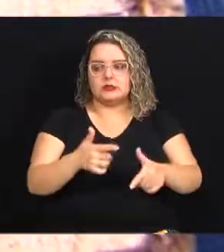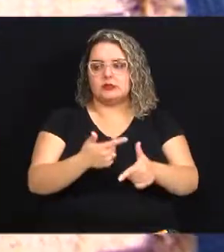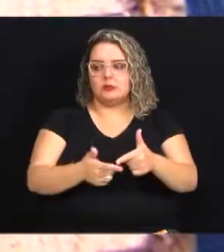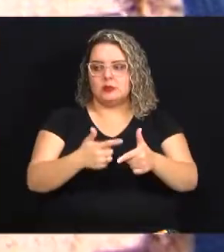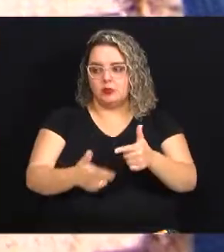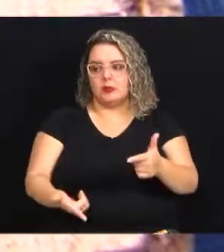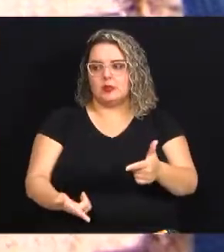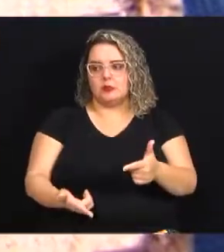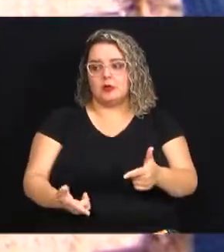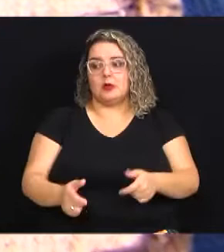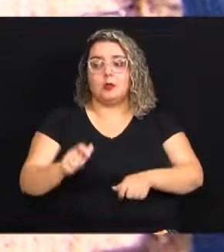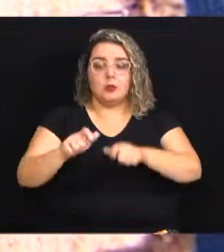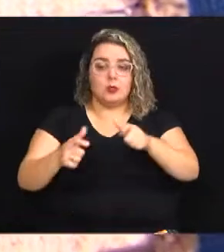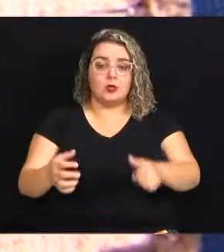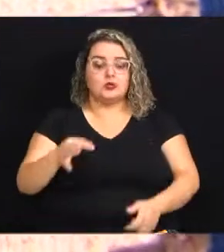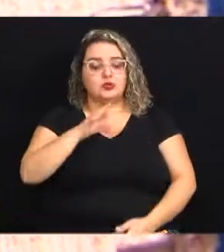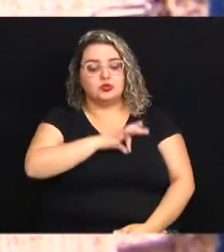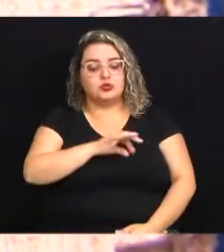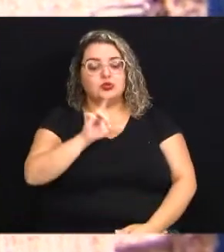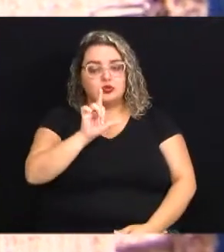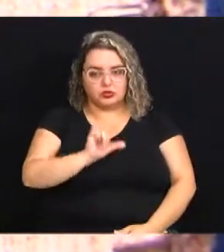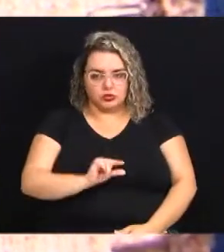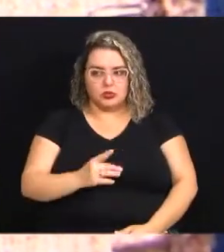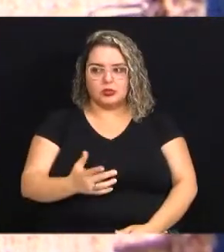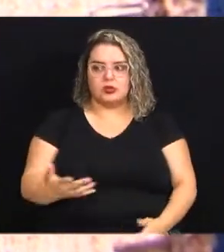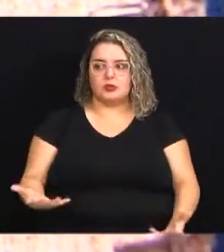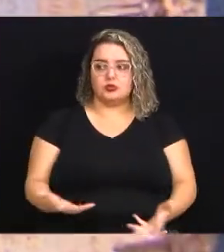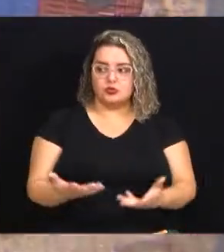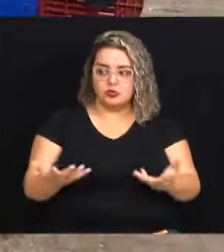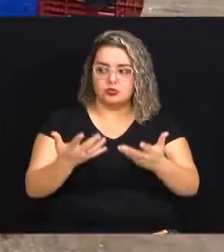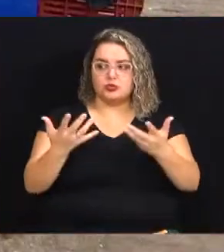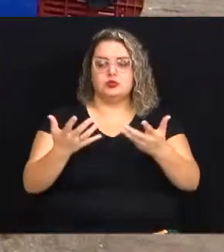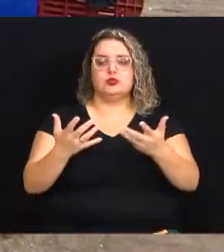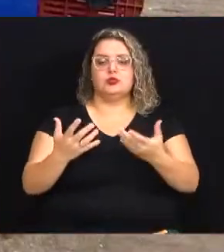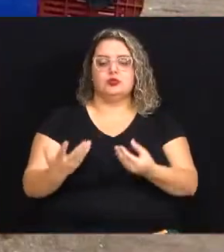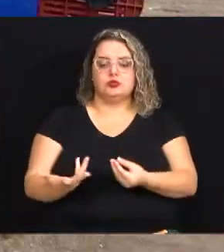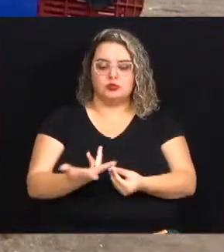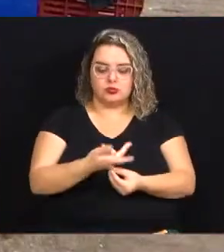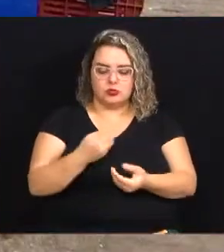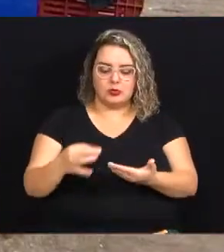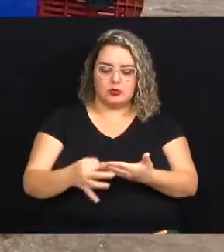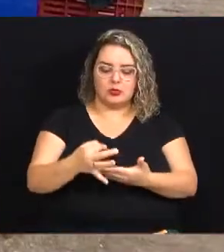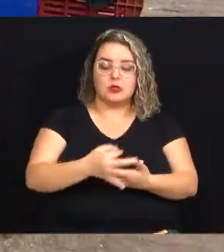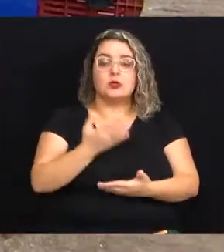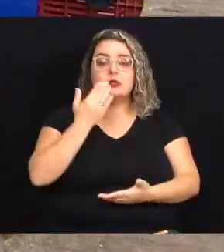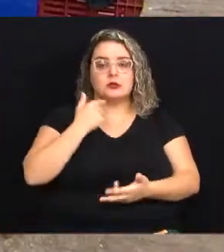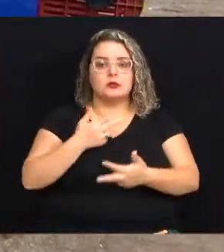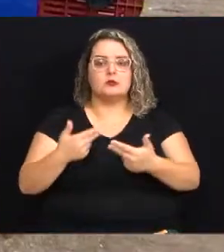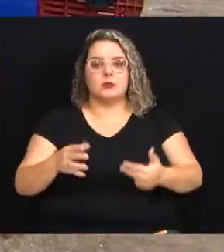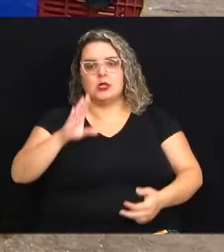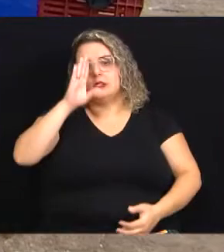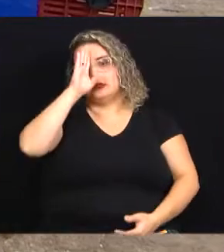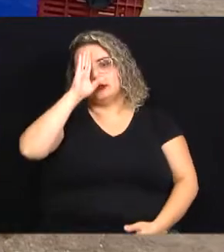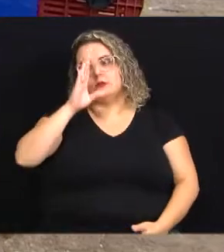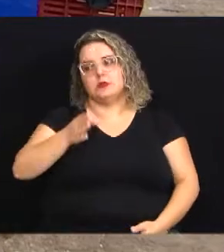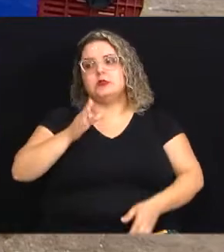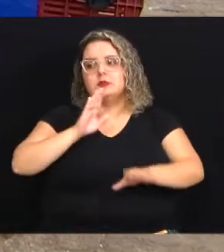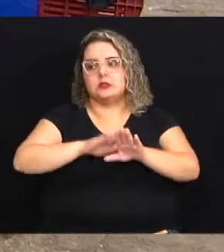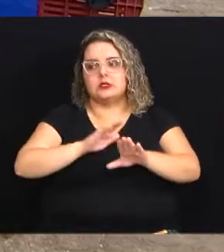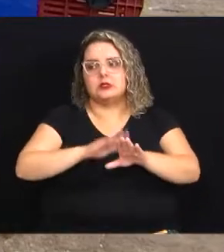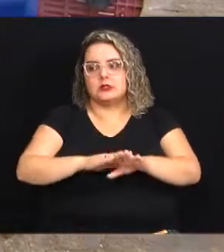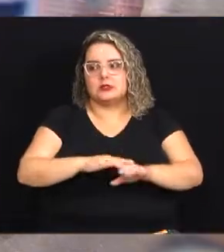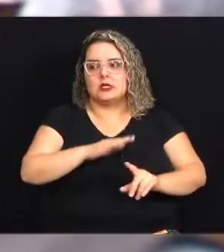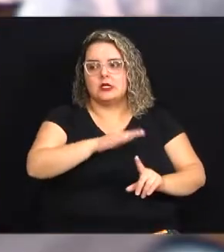crise. São pessoas de baixa renda. Então nós estimulamos ela através do artesanato e da alimentação que são as principais